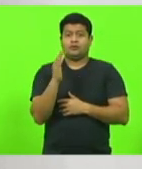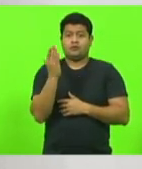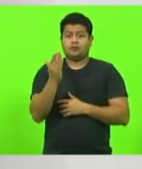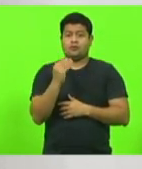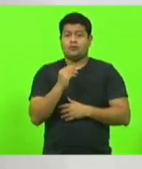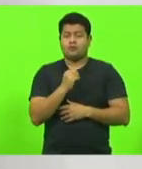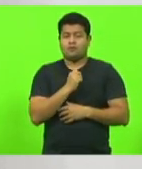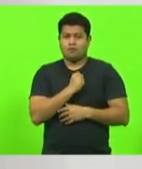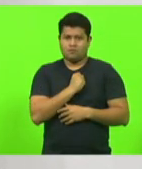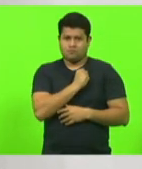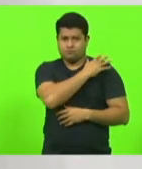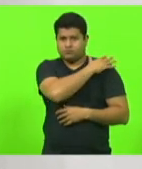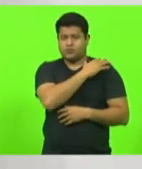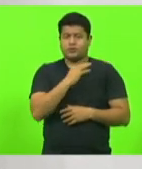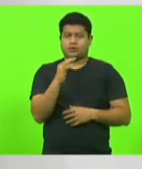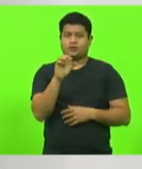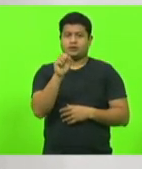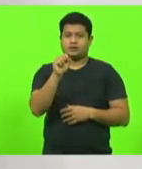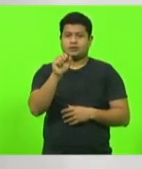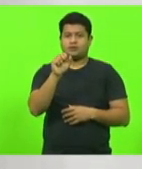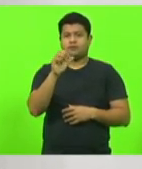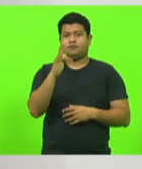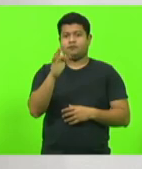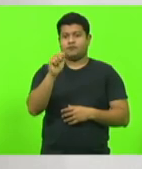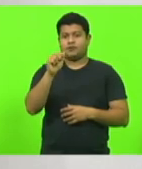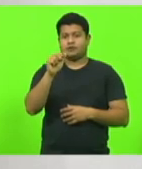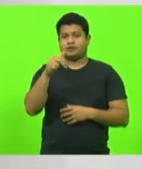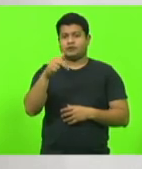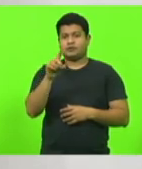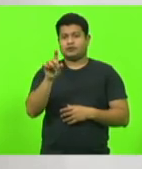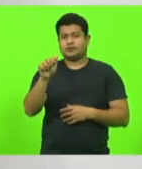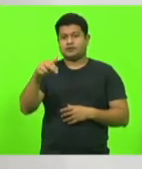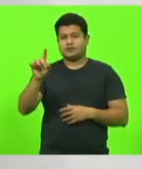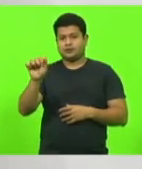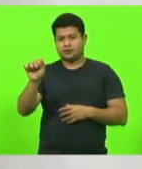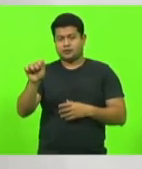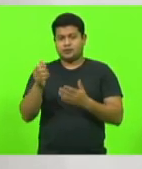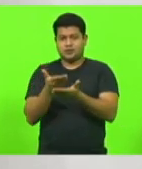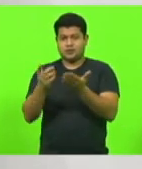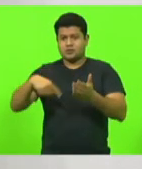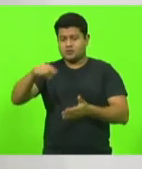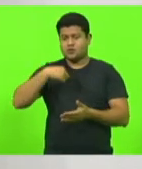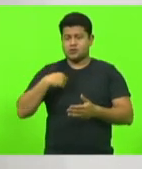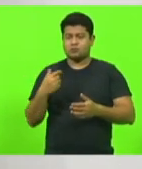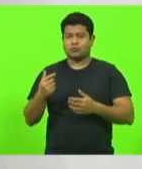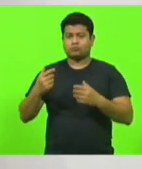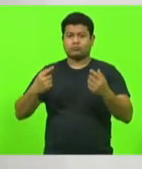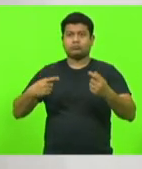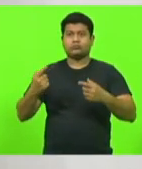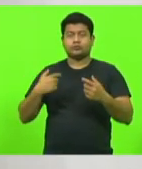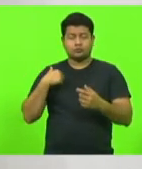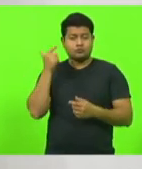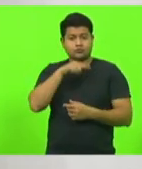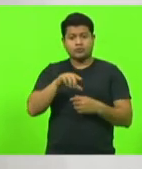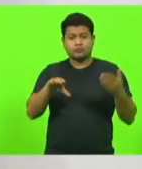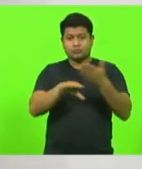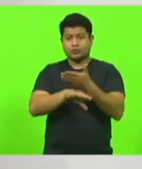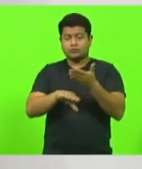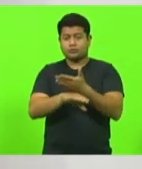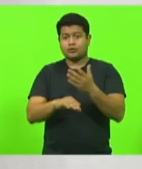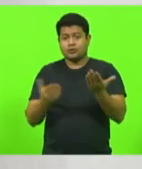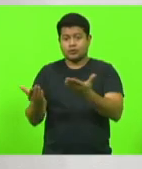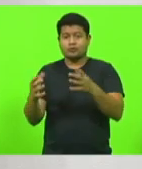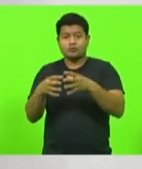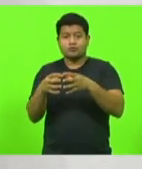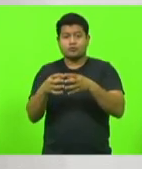do oeste do estado de Santa Catarina, que abriu essa oportunidade para que eu pudesse fazer parte desse grupo também. A